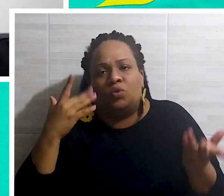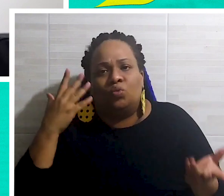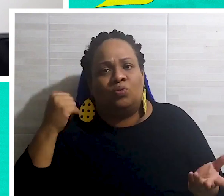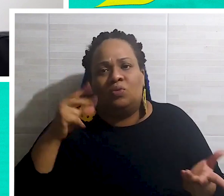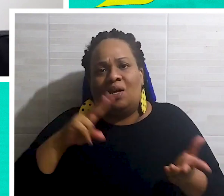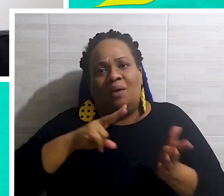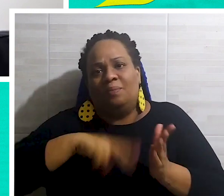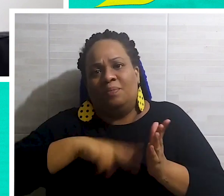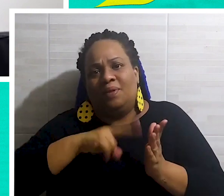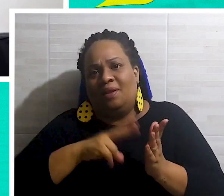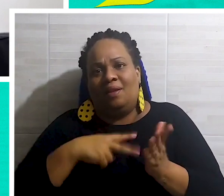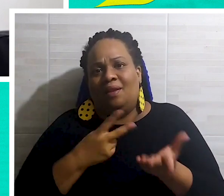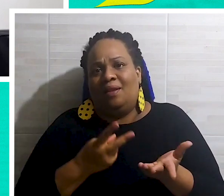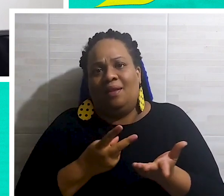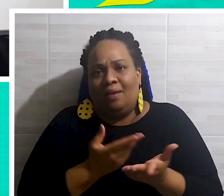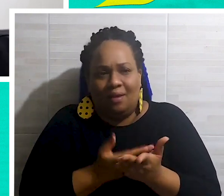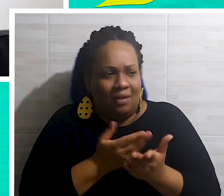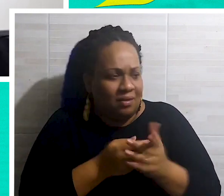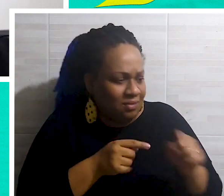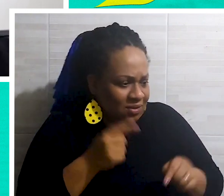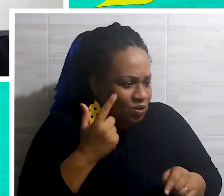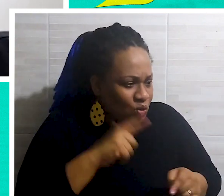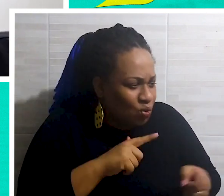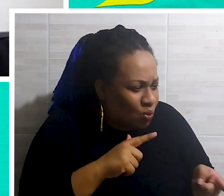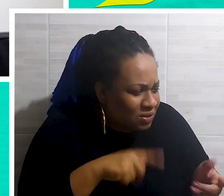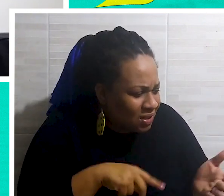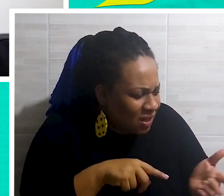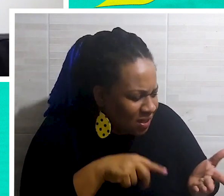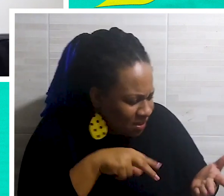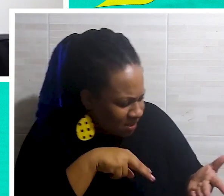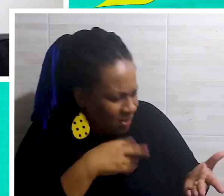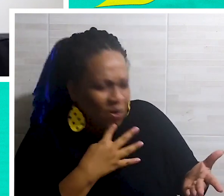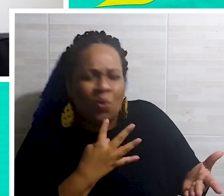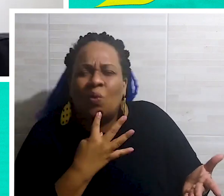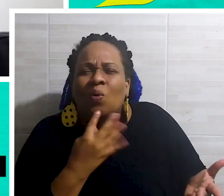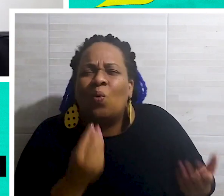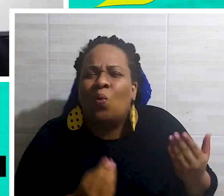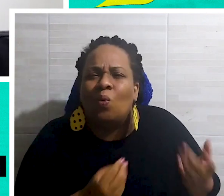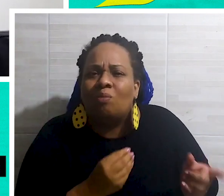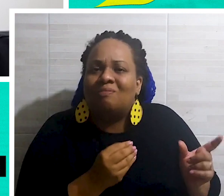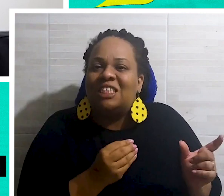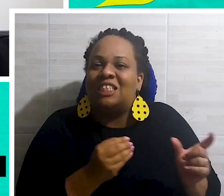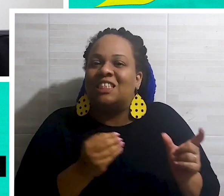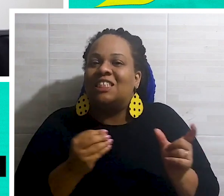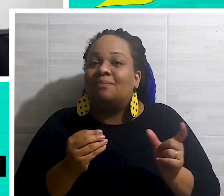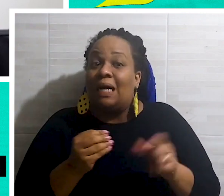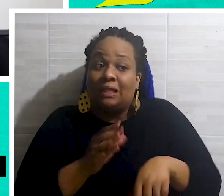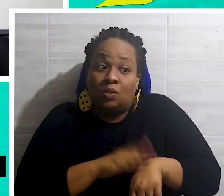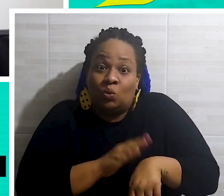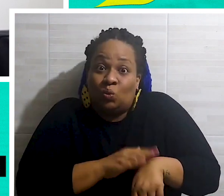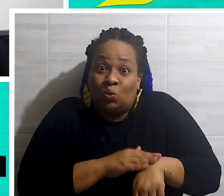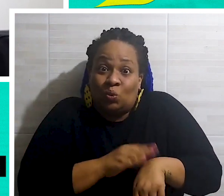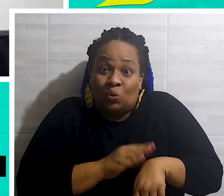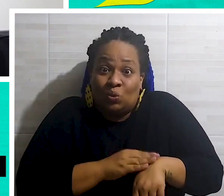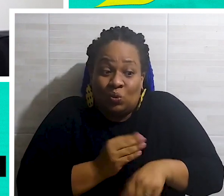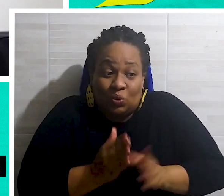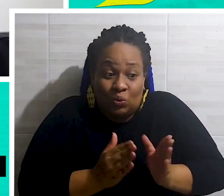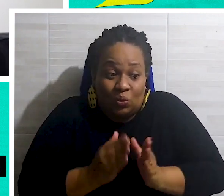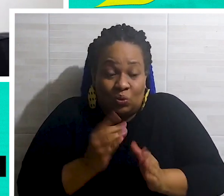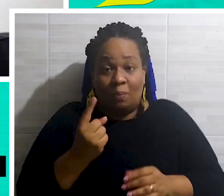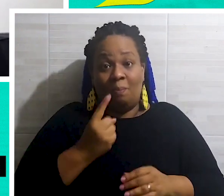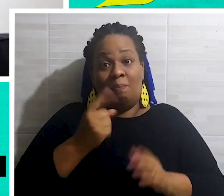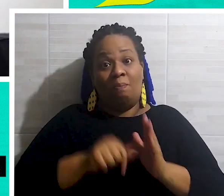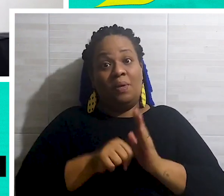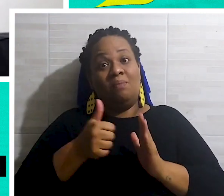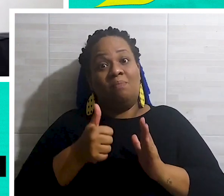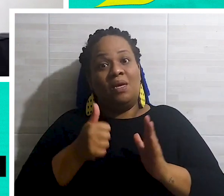sabe ler. Tem gente que sabe ler, mas é analfabeto funcional, não consegue interpretar. Então, assim, por conta do tempo, a gente está